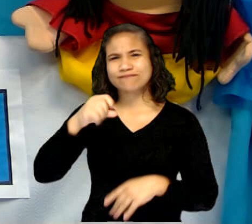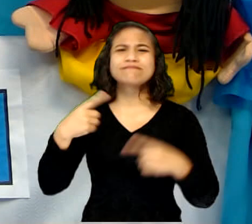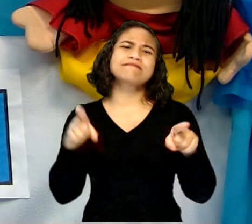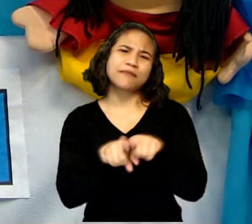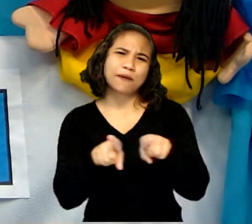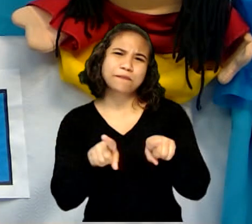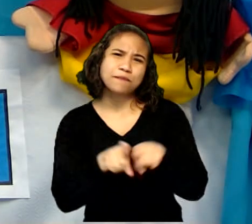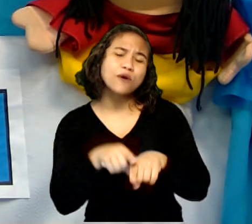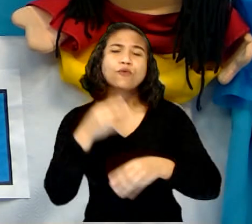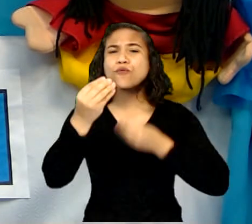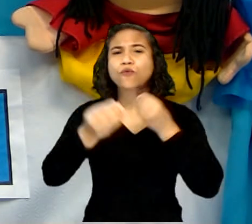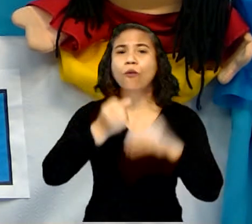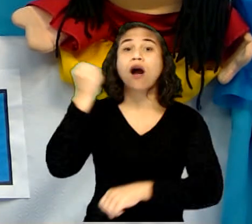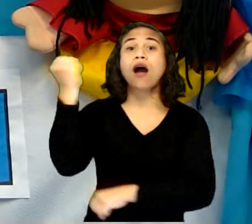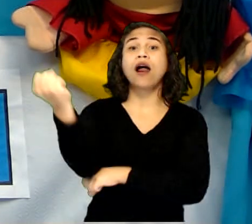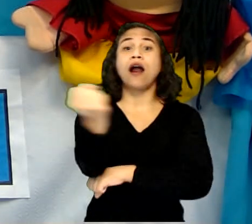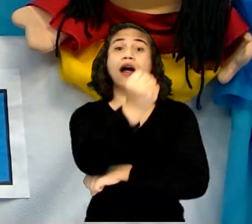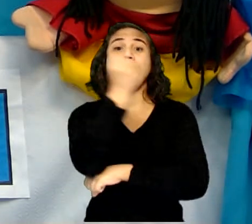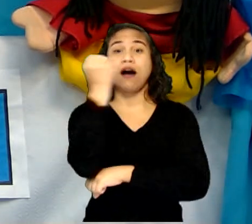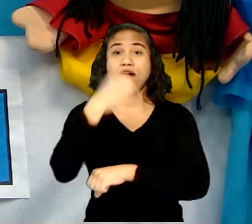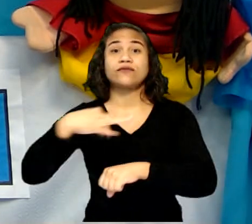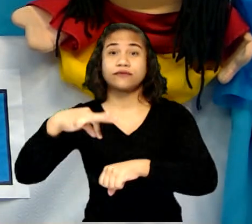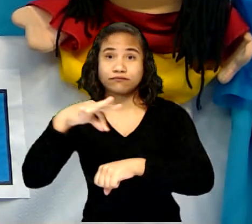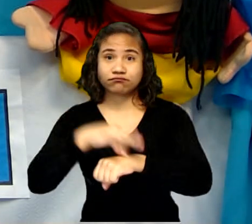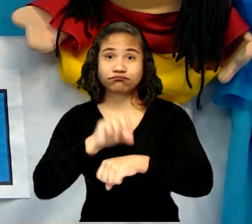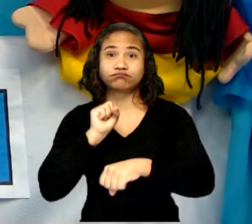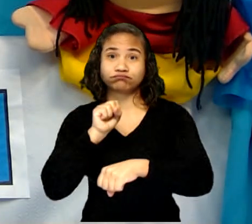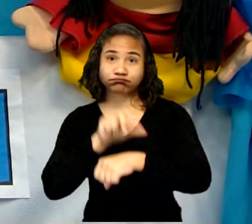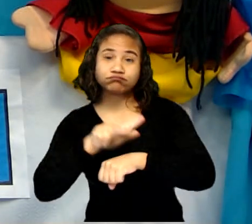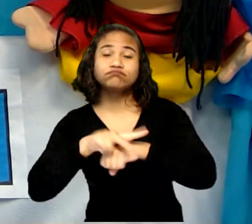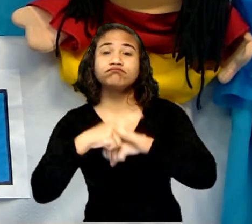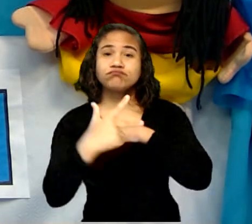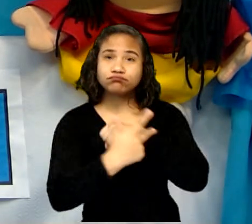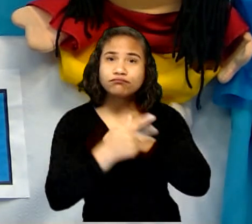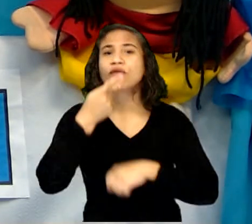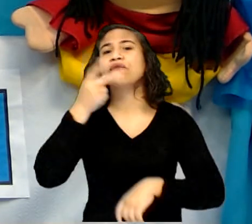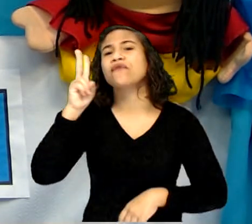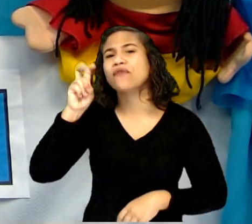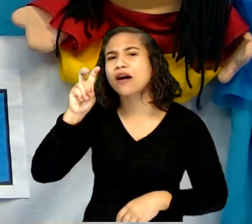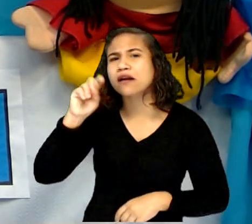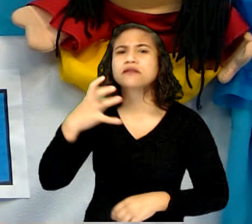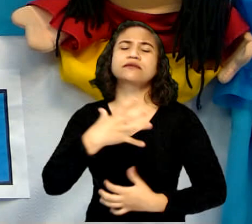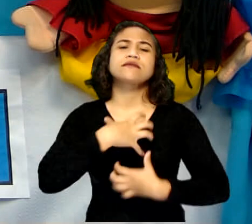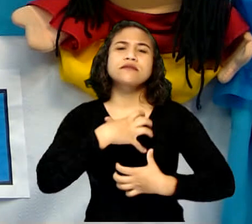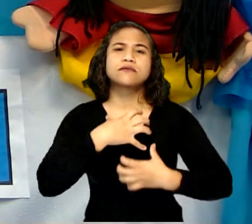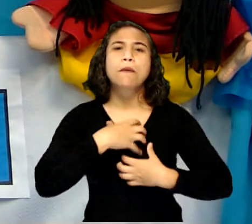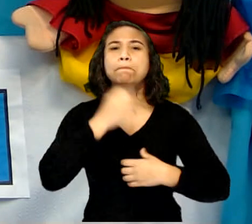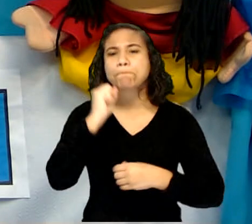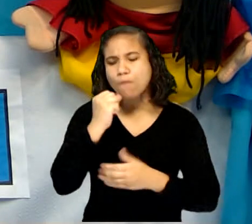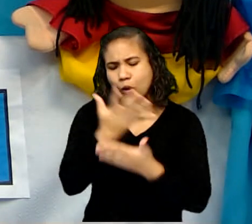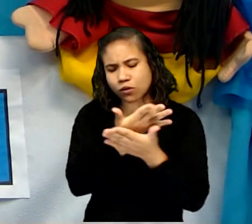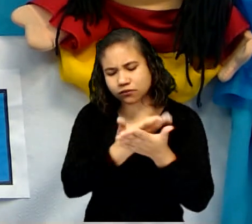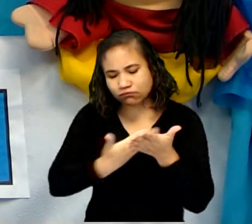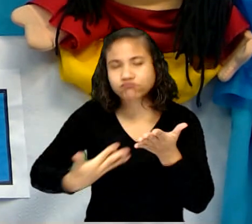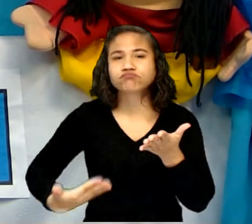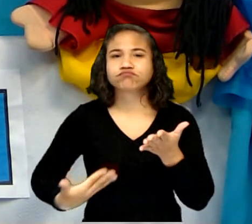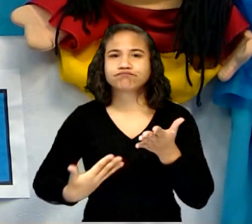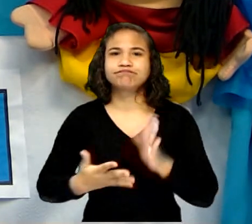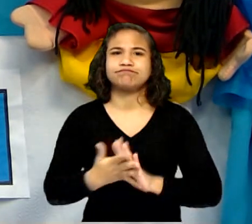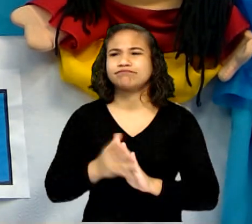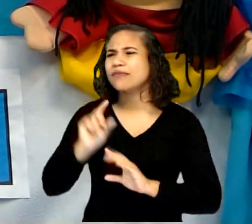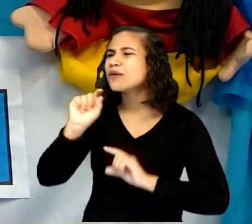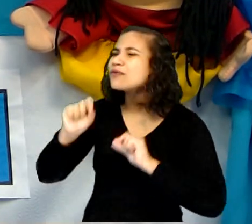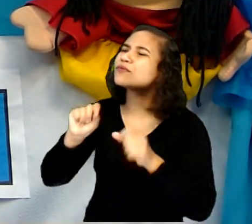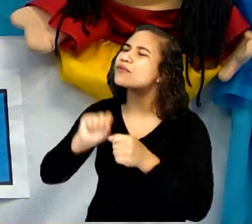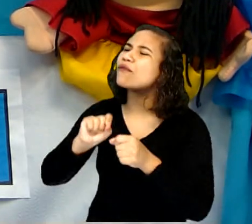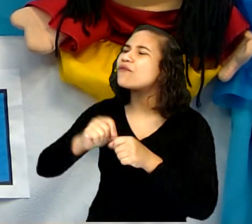Tem a forma mais grave da dengue. Além dos sintomas que eu falei, a pessoa pode ter sangramentos. E o que